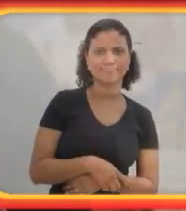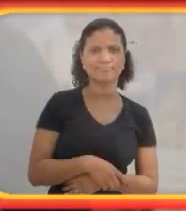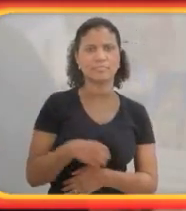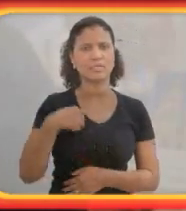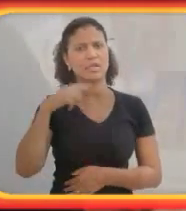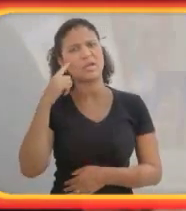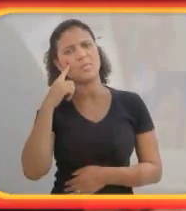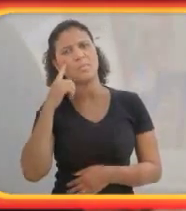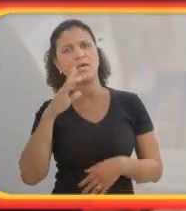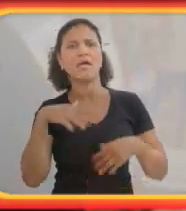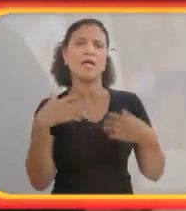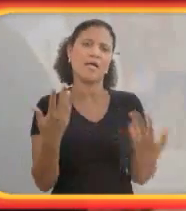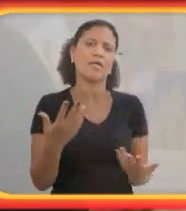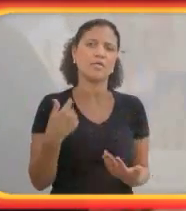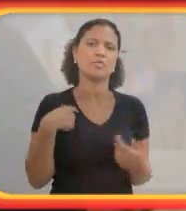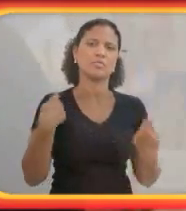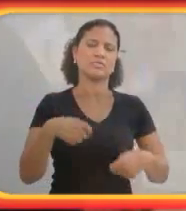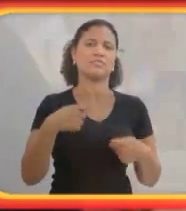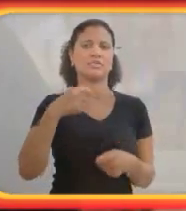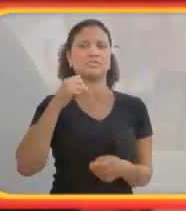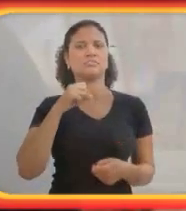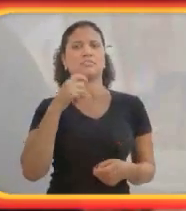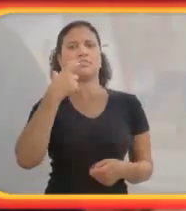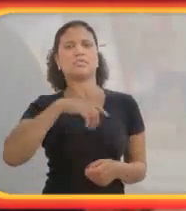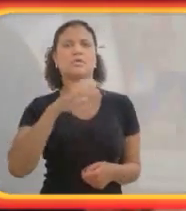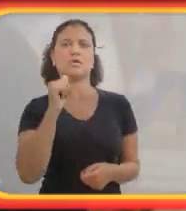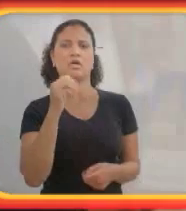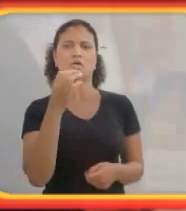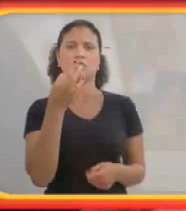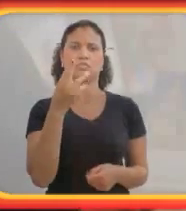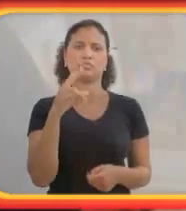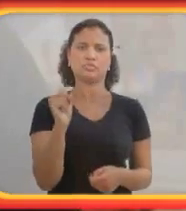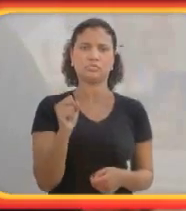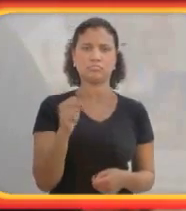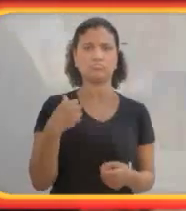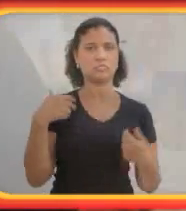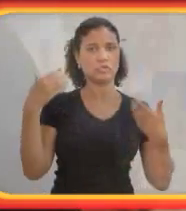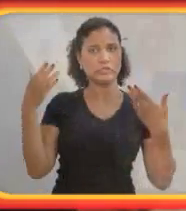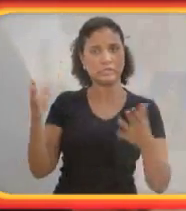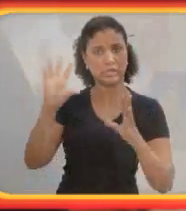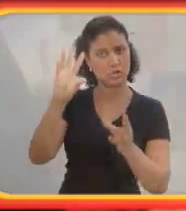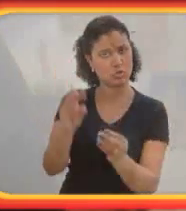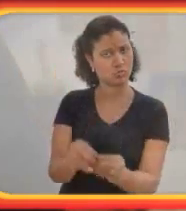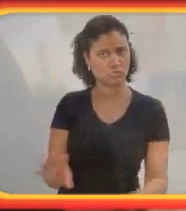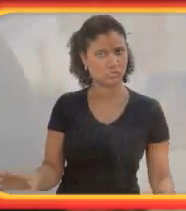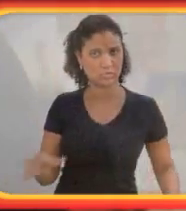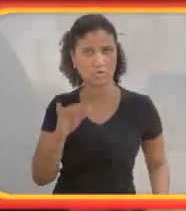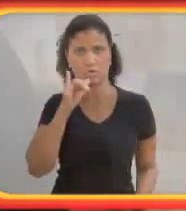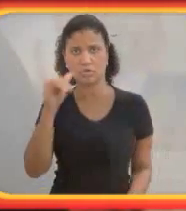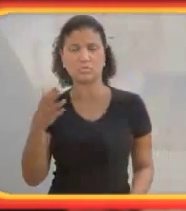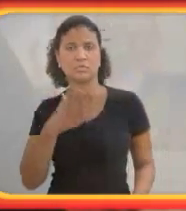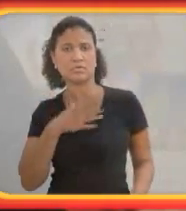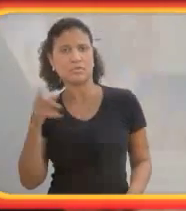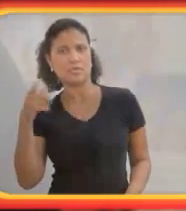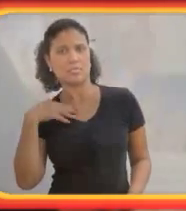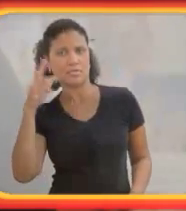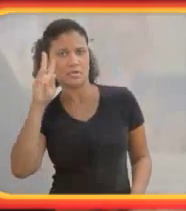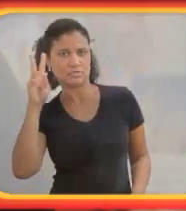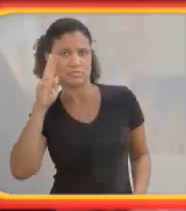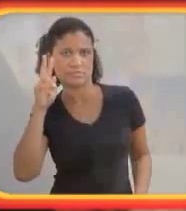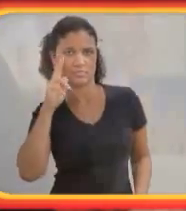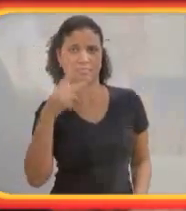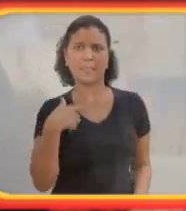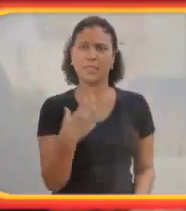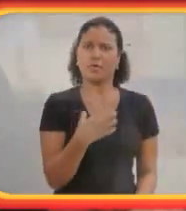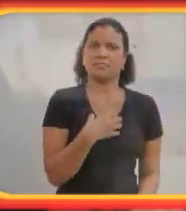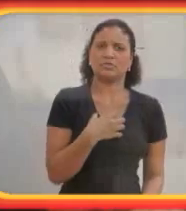Eu cheguei a essa conclusão para contar a ela a minha história. Eu me sentia como um cactus, que significa que eu era diferente das outras flores